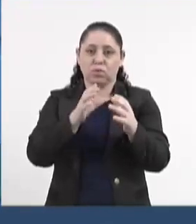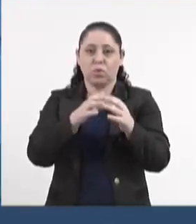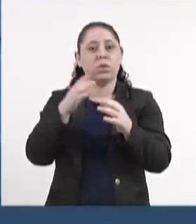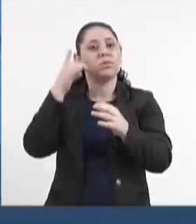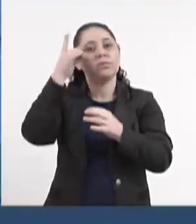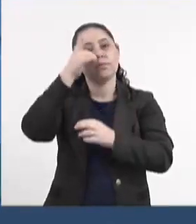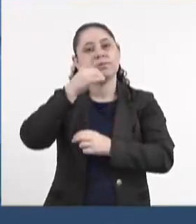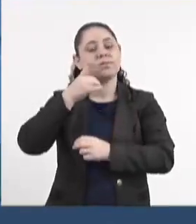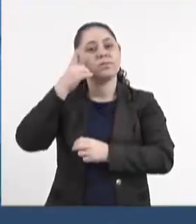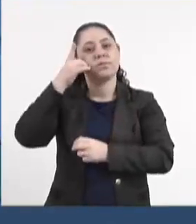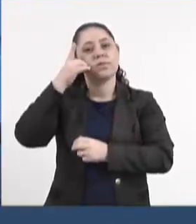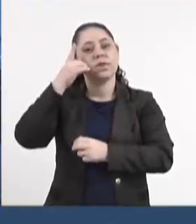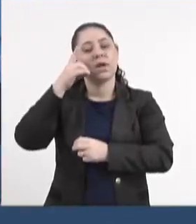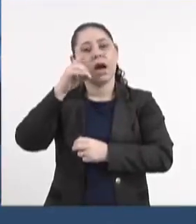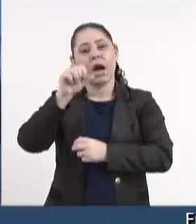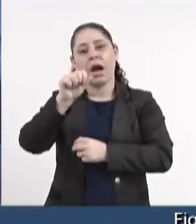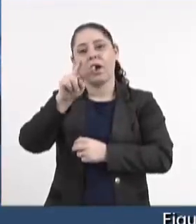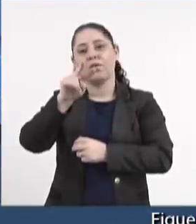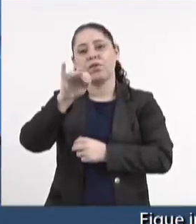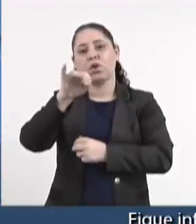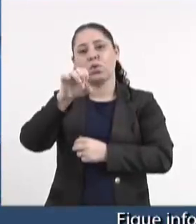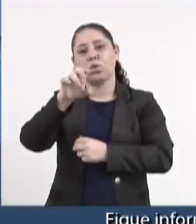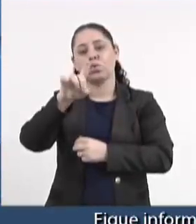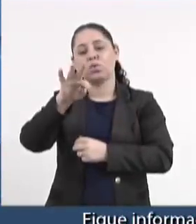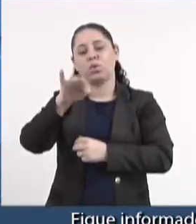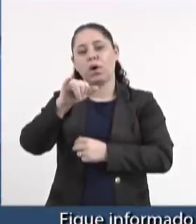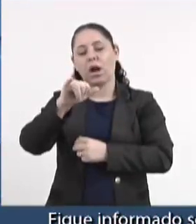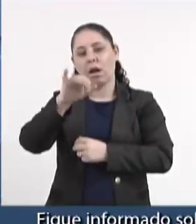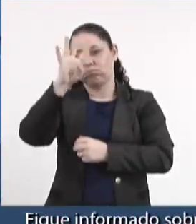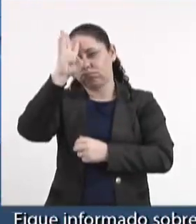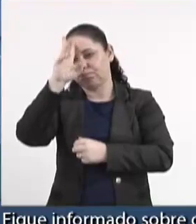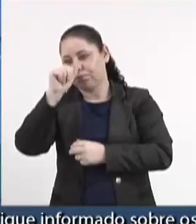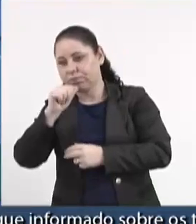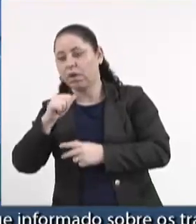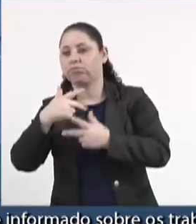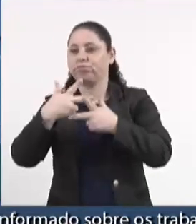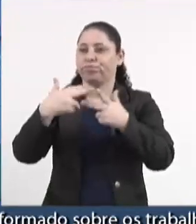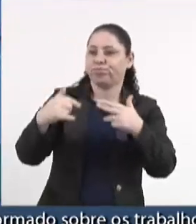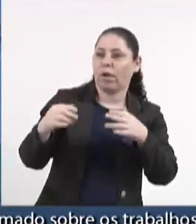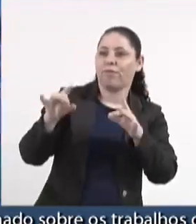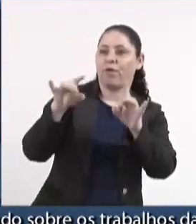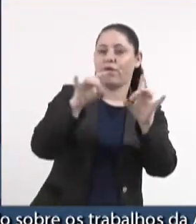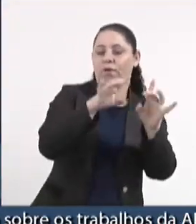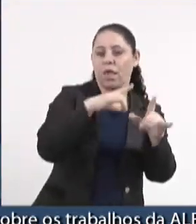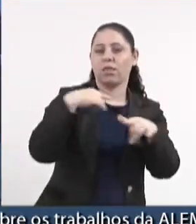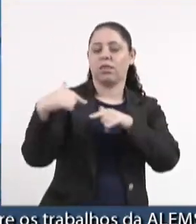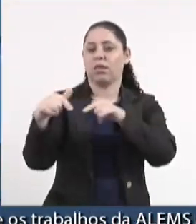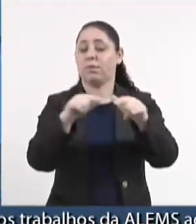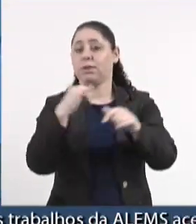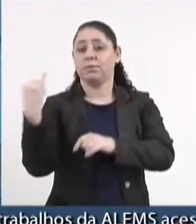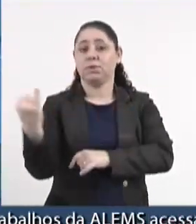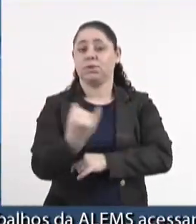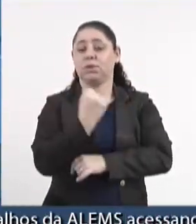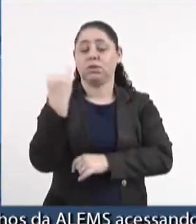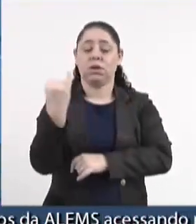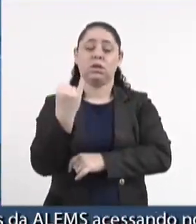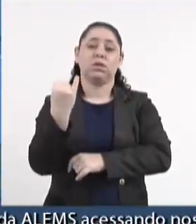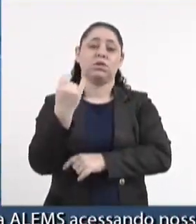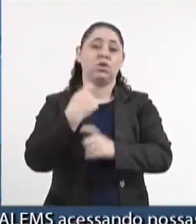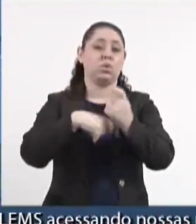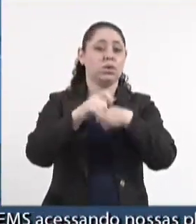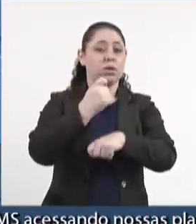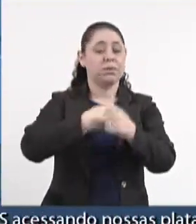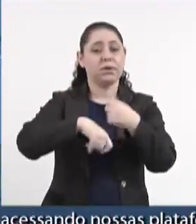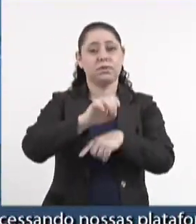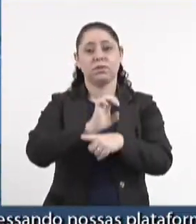Frente Parlamentar da Avicultura, que tem prestado um serviço relevante para essa atividade no